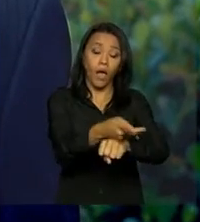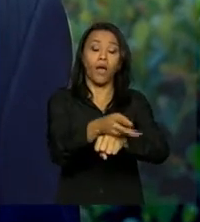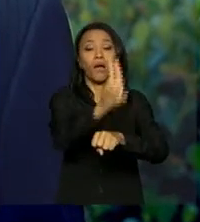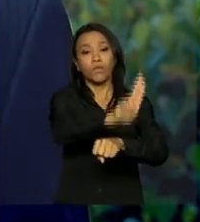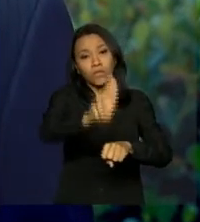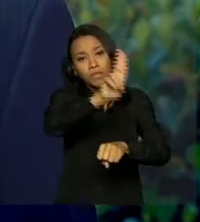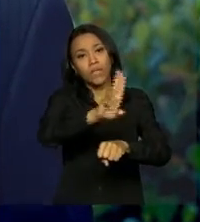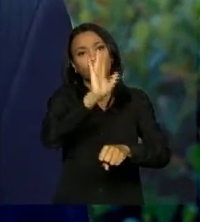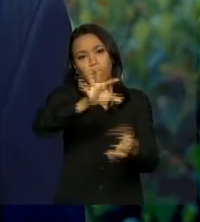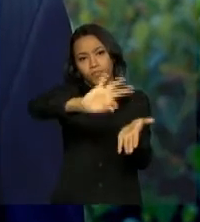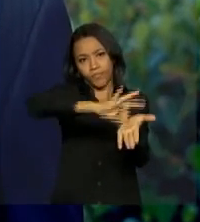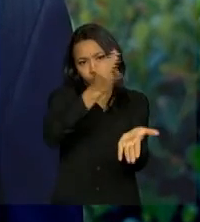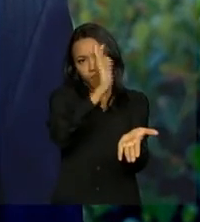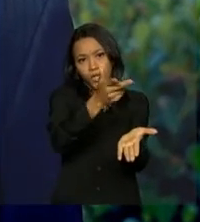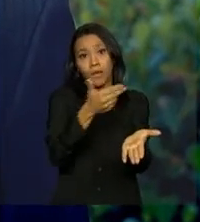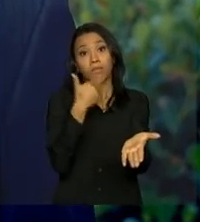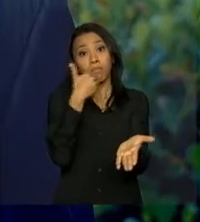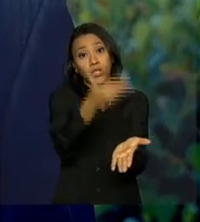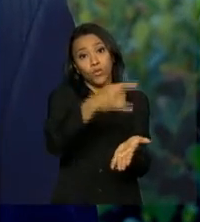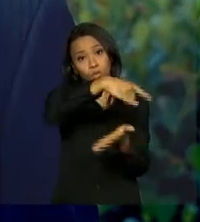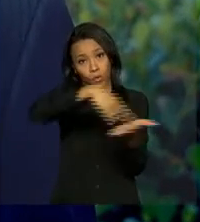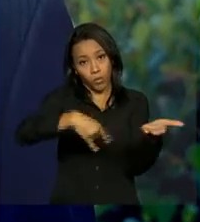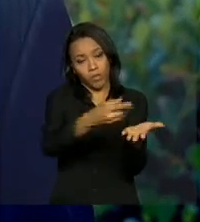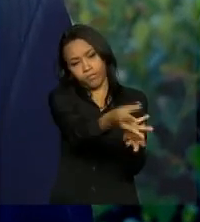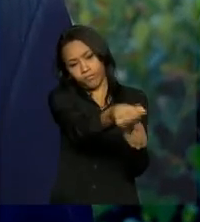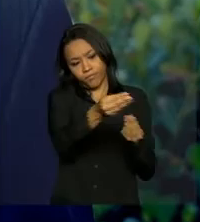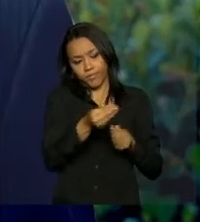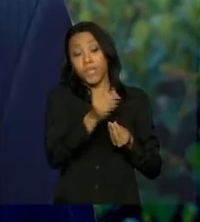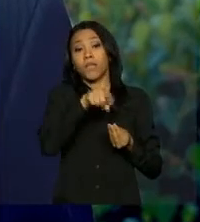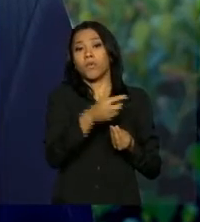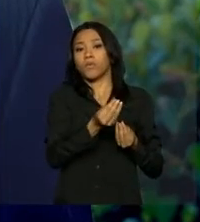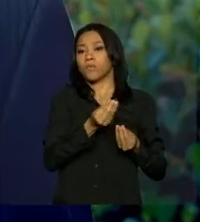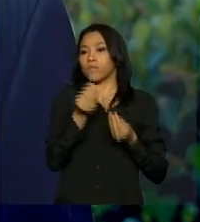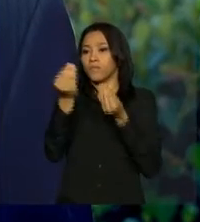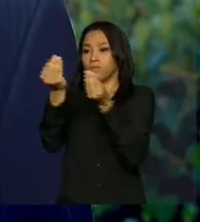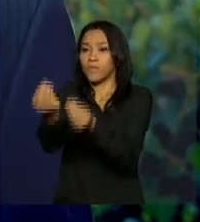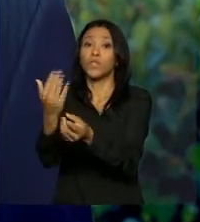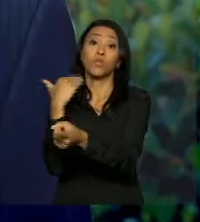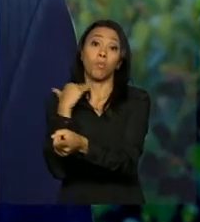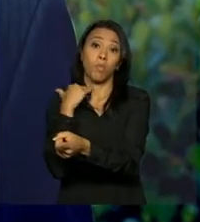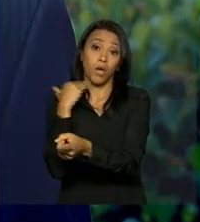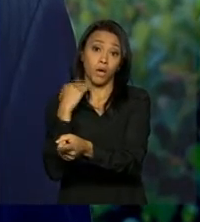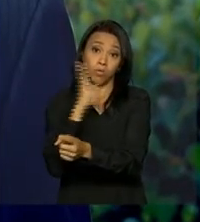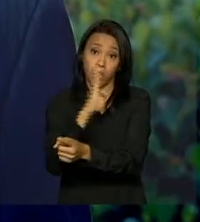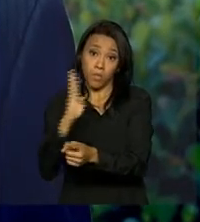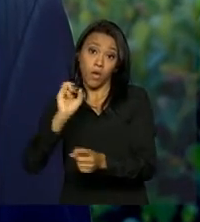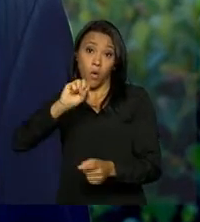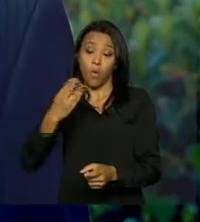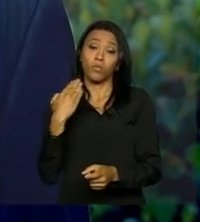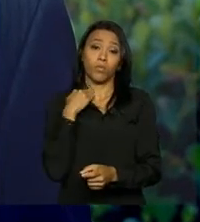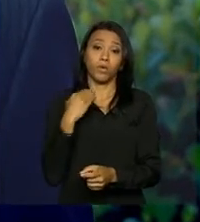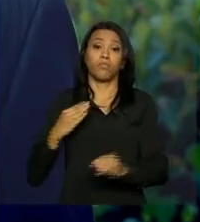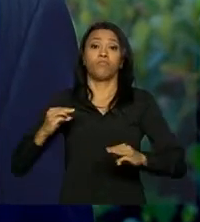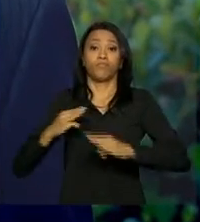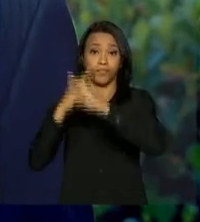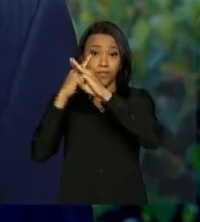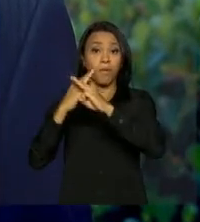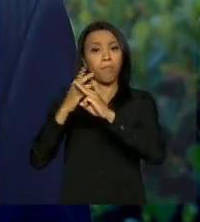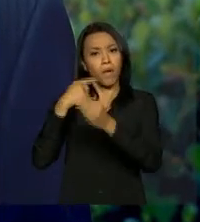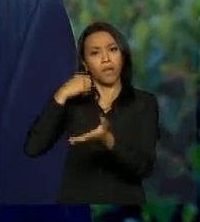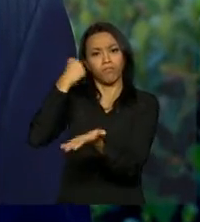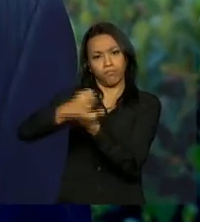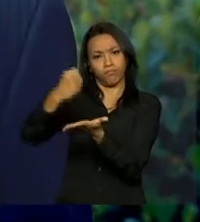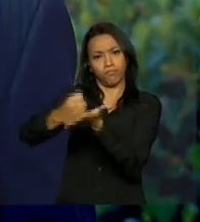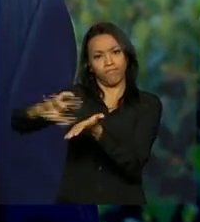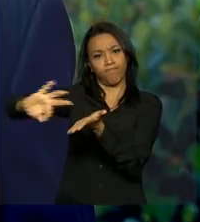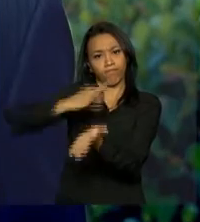foram matriculados para solicitar a documentação e levá-la até uma agência do Banco do Brasil ou da Caixa Econômica Federal para firmar o